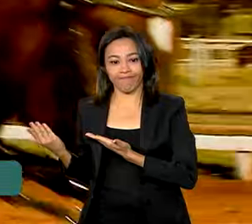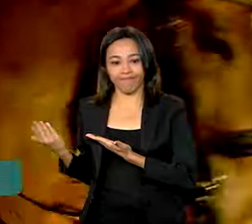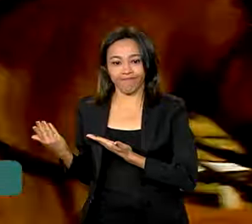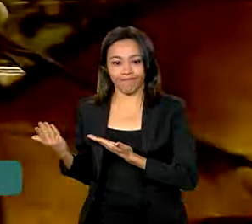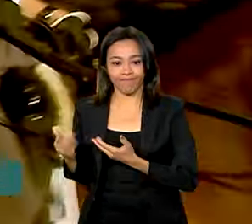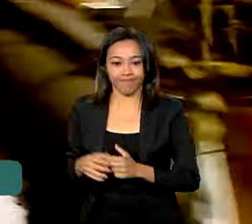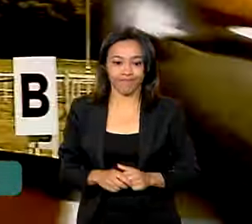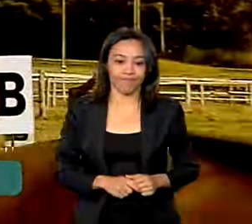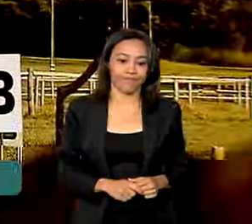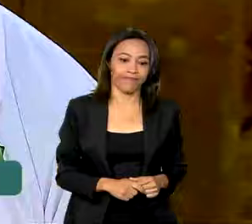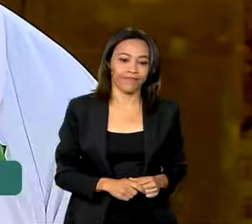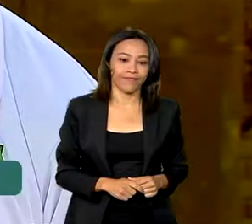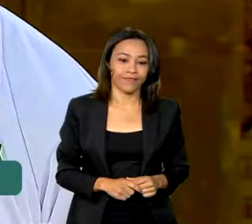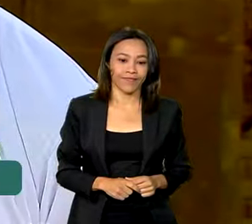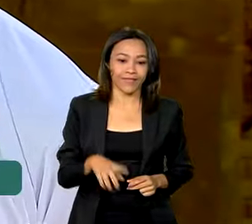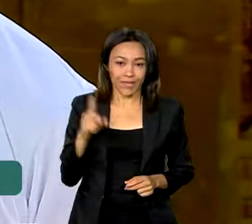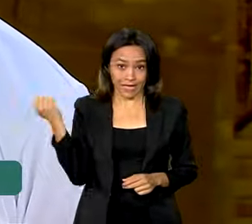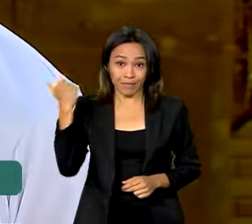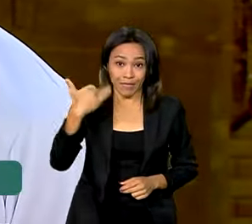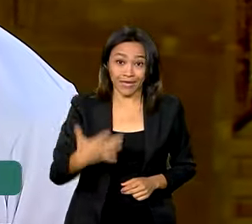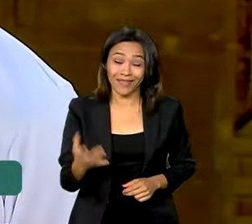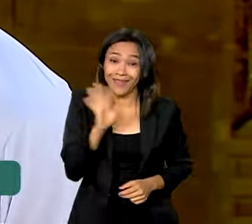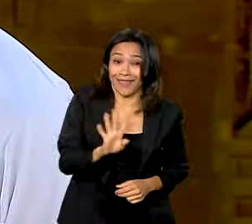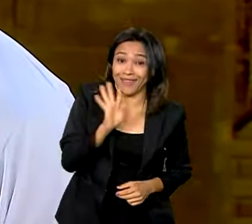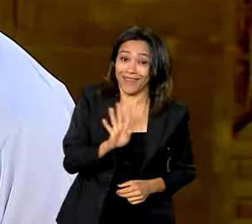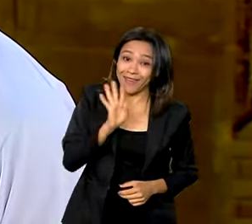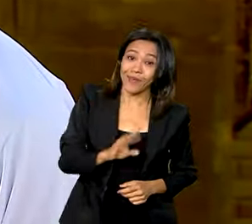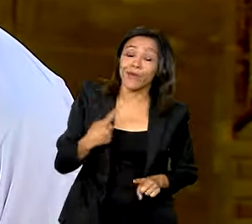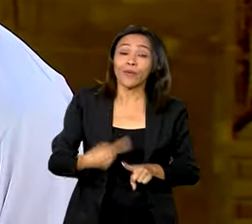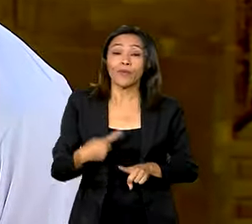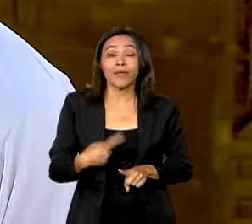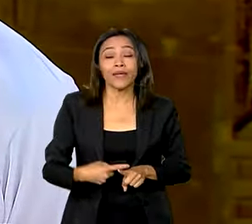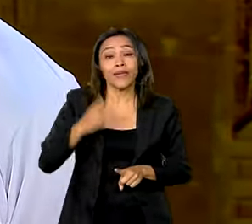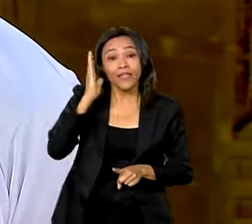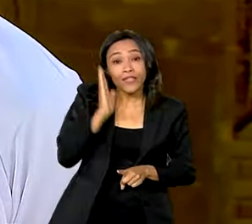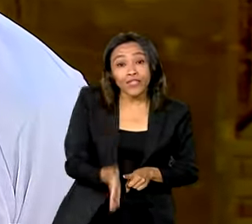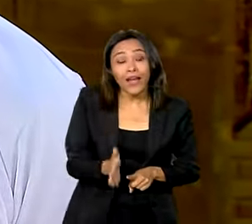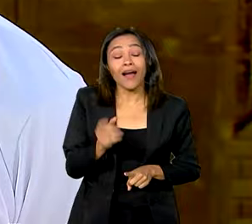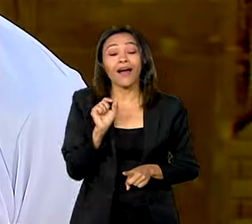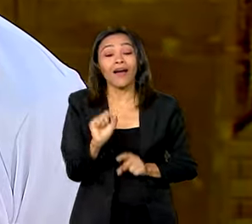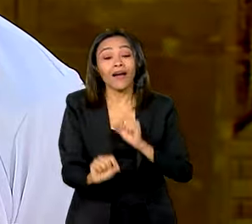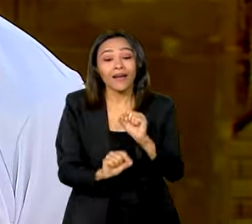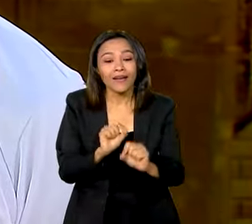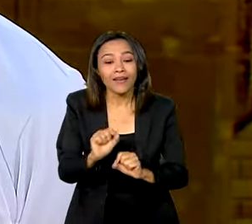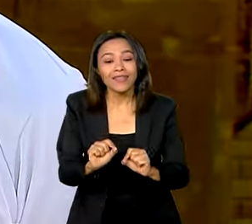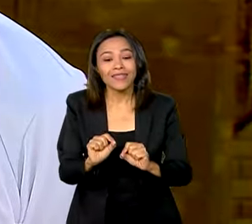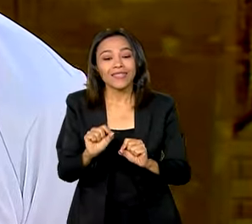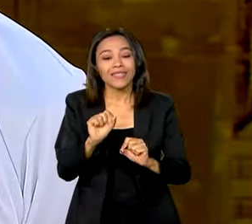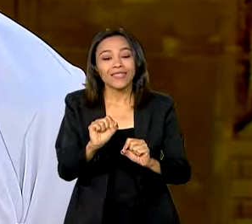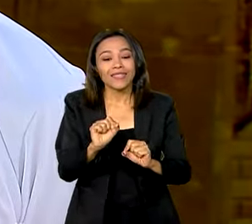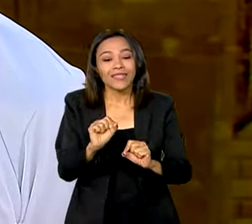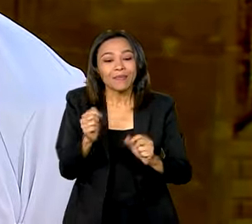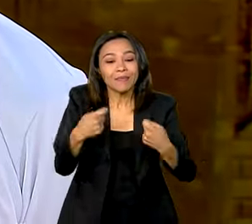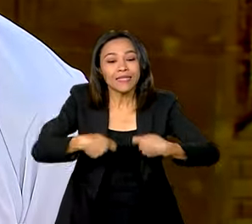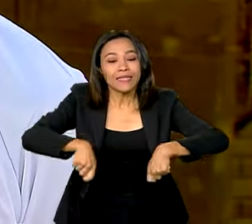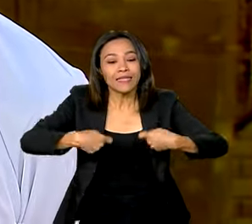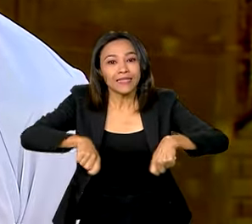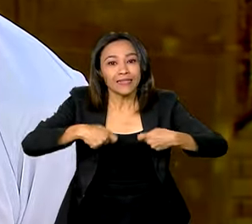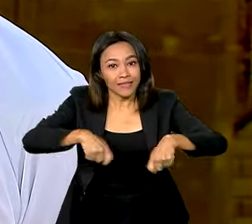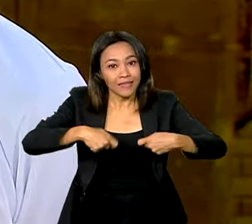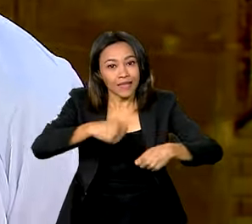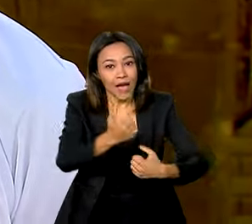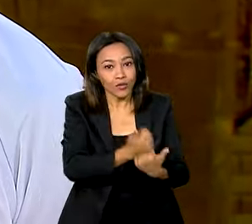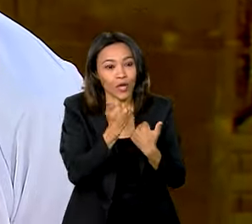Esse programa é muito legal porque ele dá a sustentação mínima que um atleta precisa para tentar